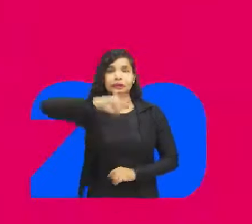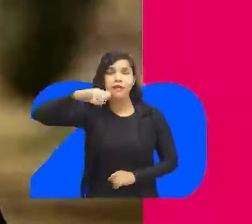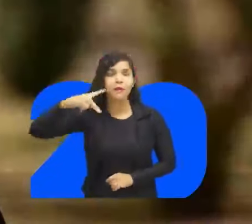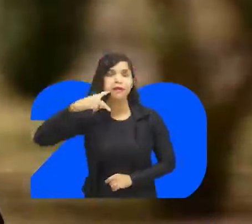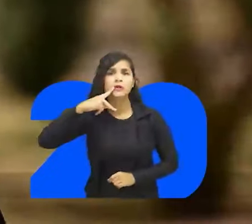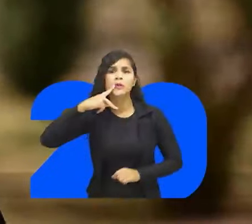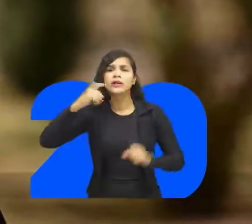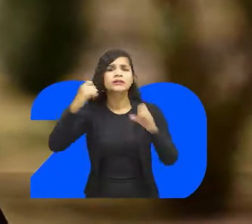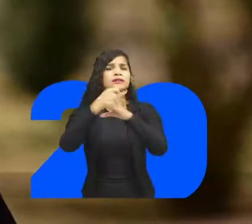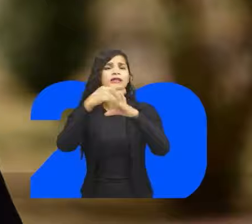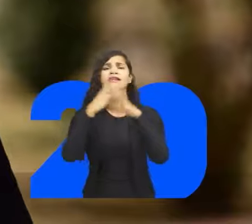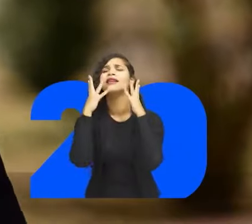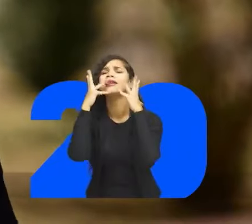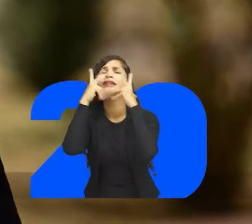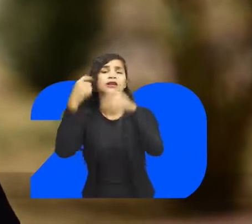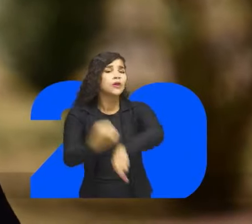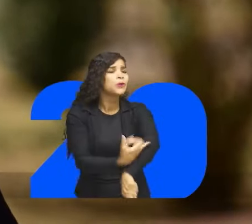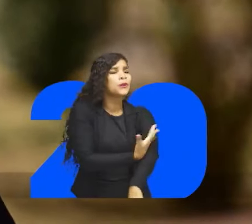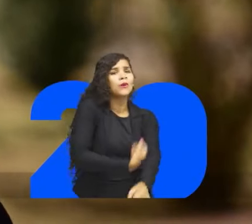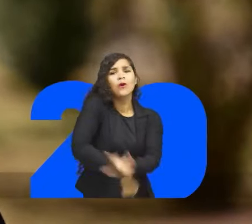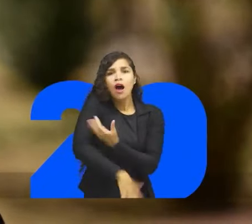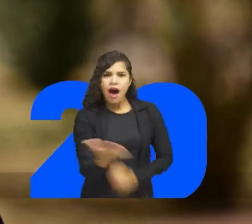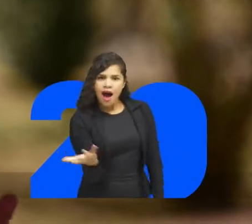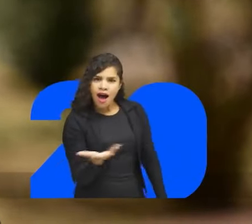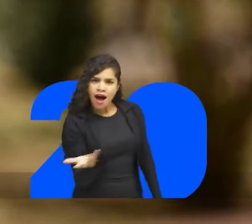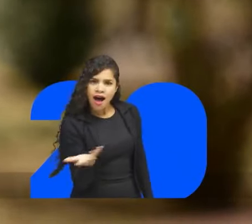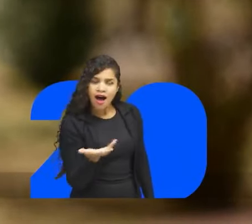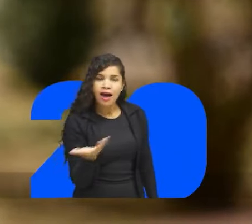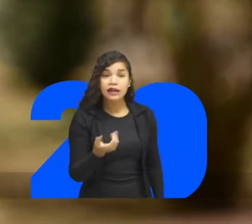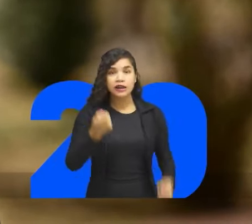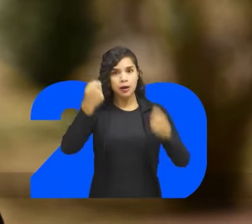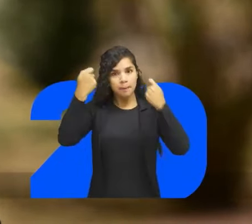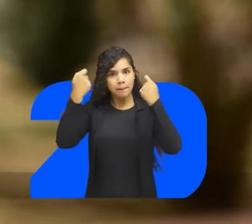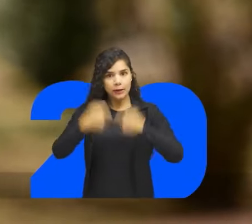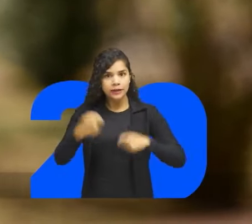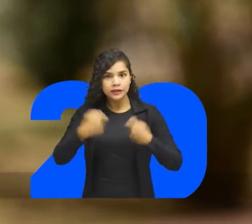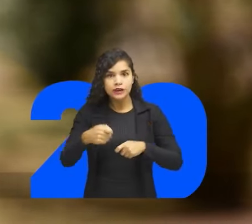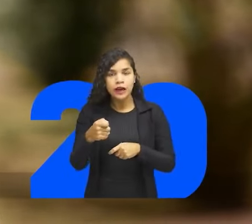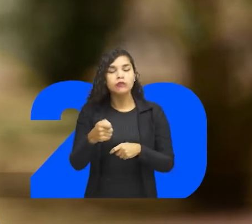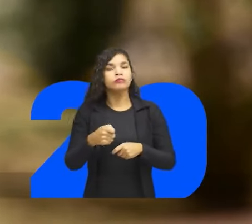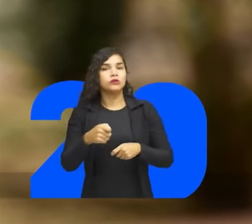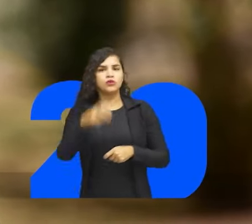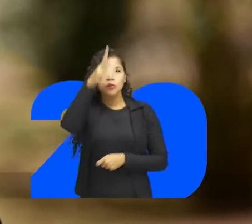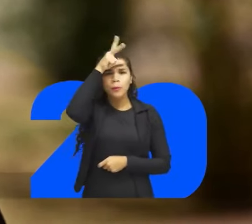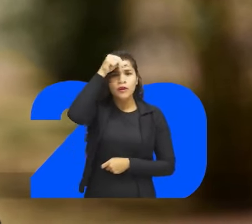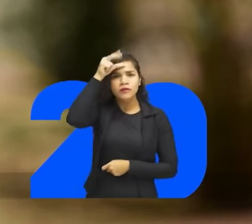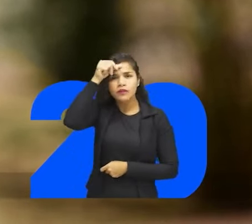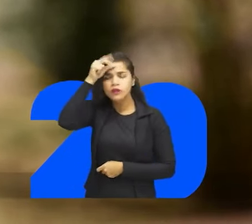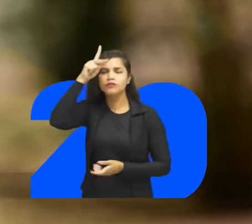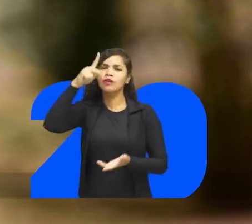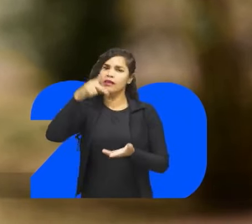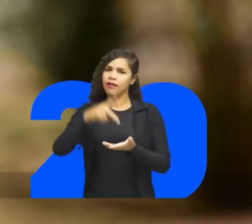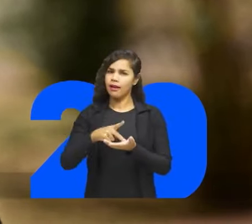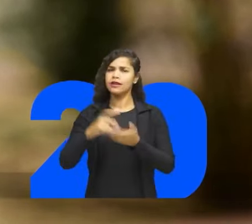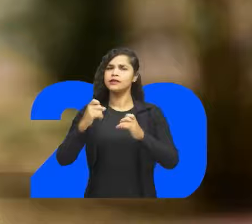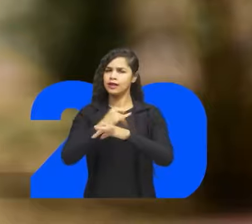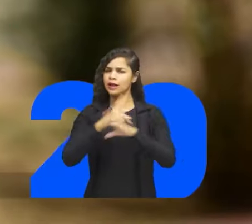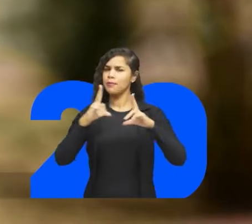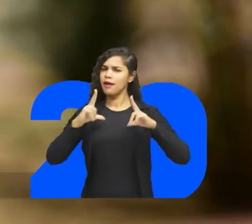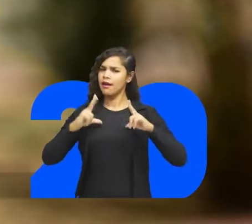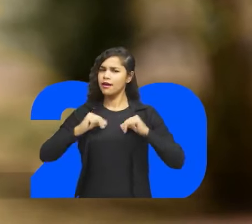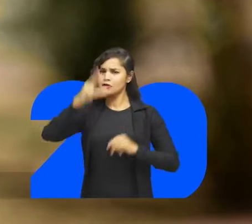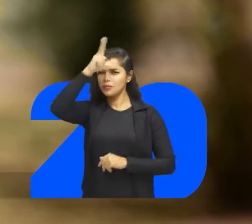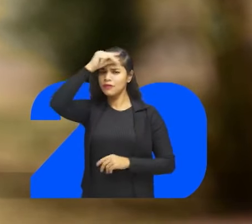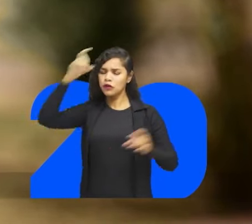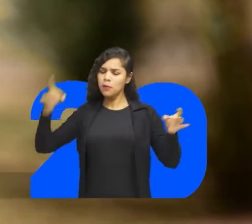João Pessoa é uma cidade cheia de energia Com um ritmo acelerado Que precisa ser acompanhado Nossa cidade merece um